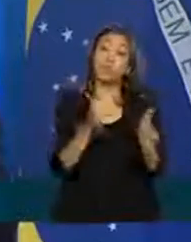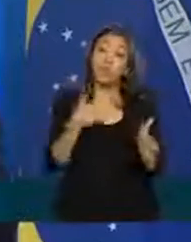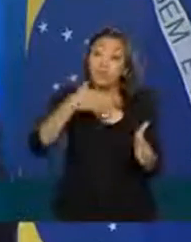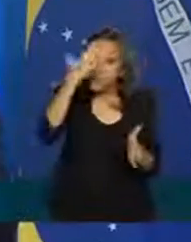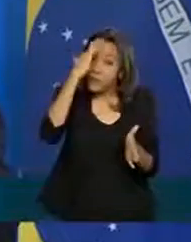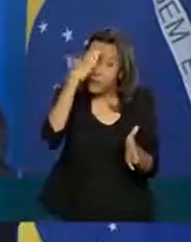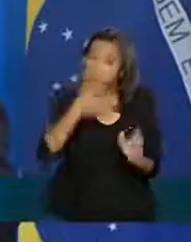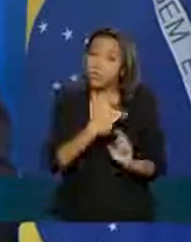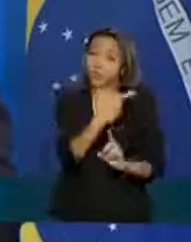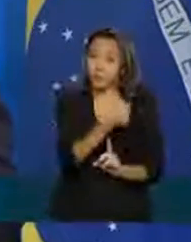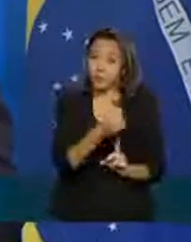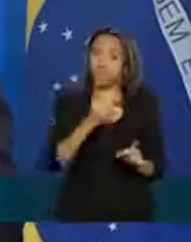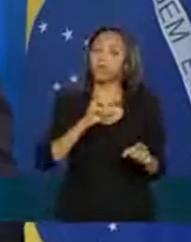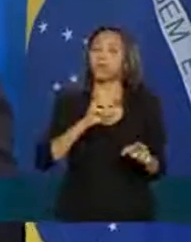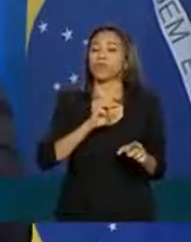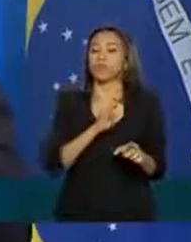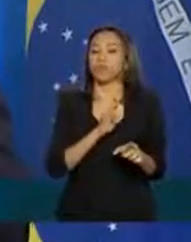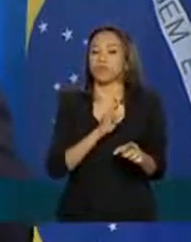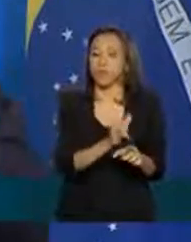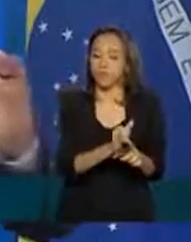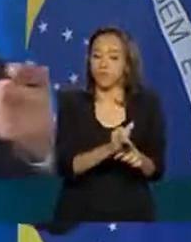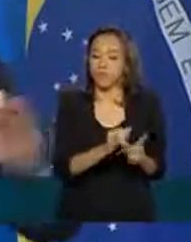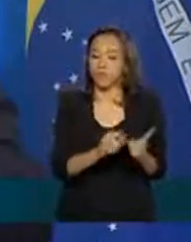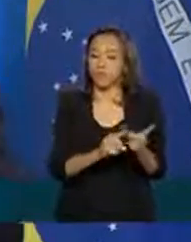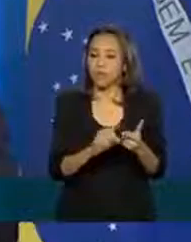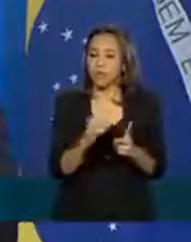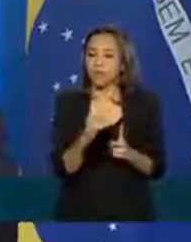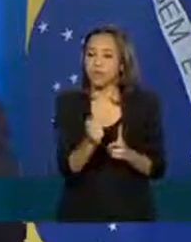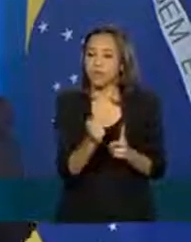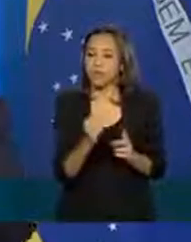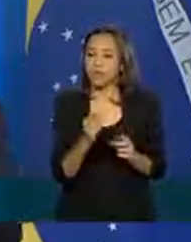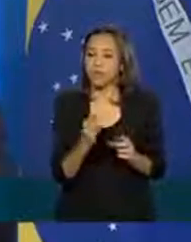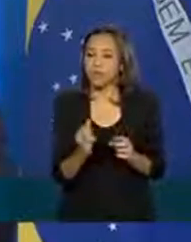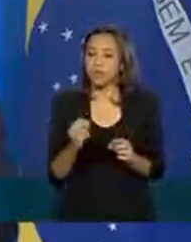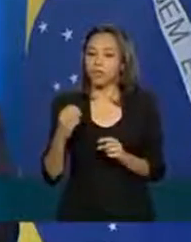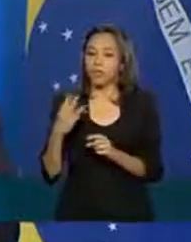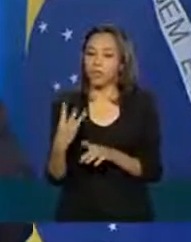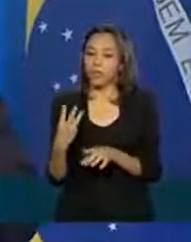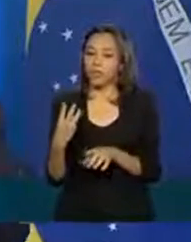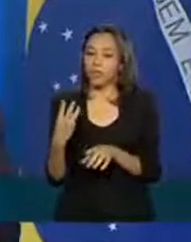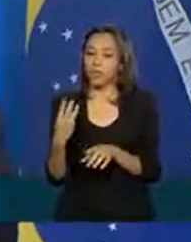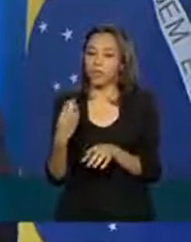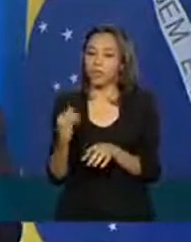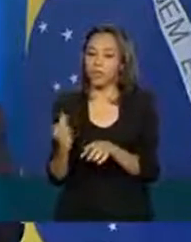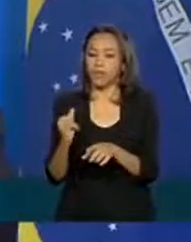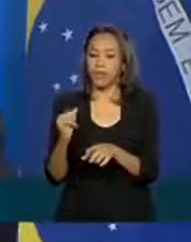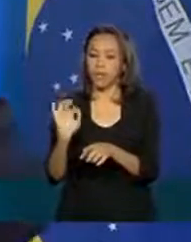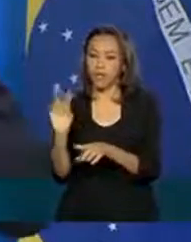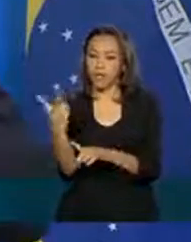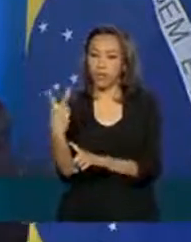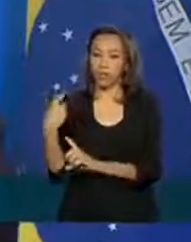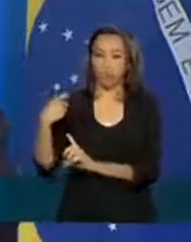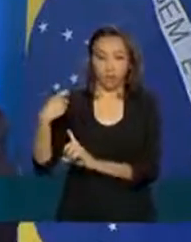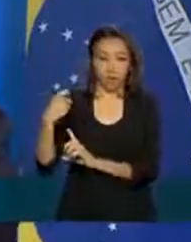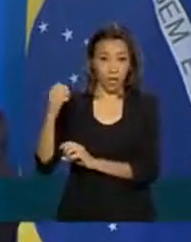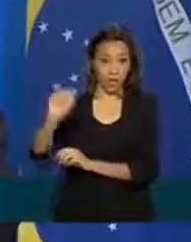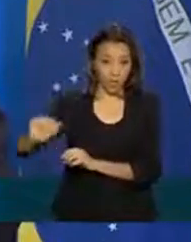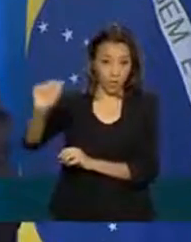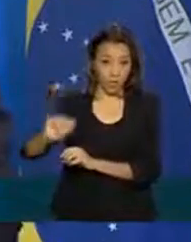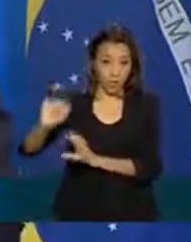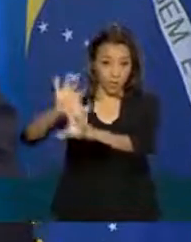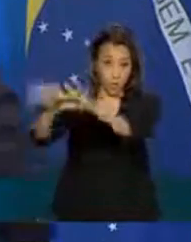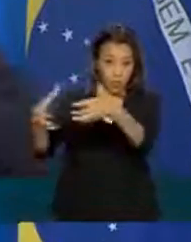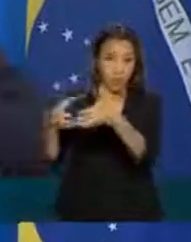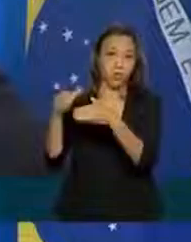dos 20 bilhões, 17 bilhões são do Tesouro e 3 bilhões são dos bancos, da Associação de Bancos, da Febraban.